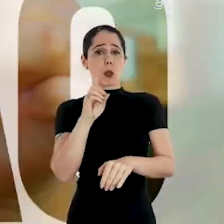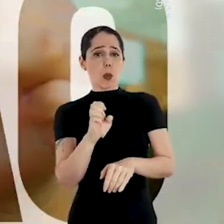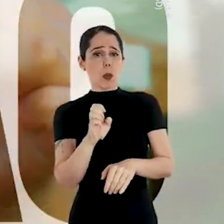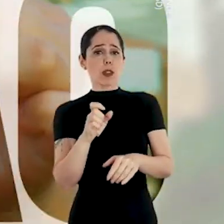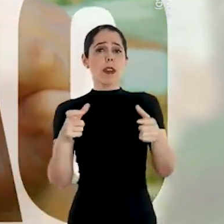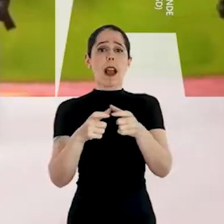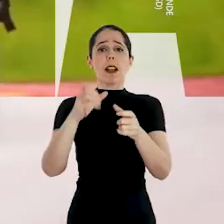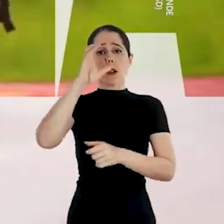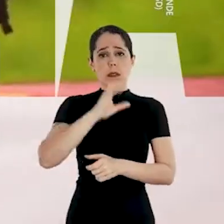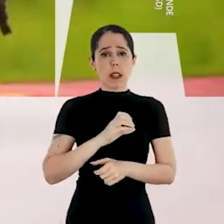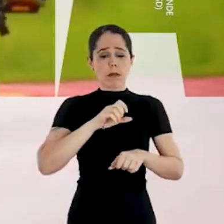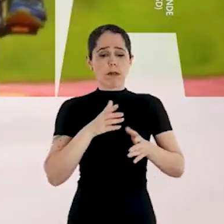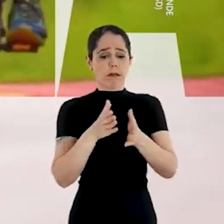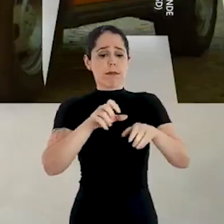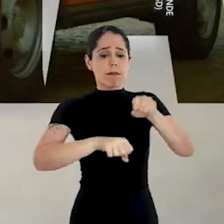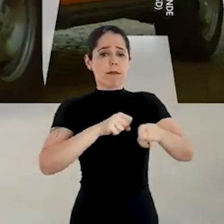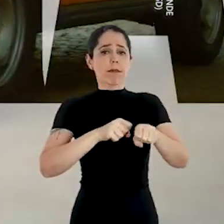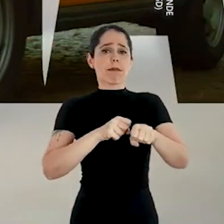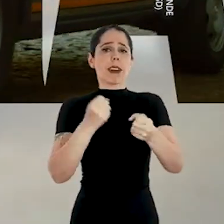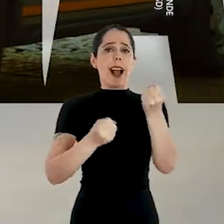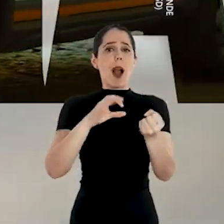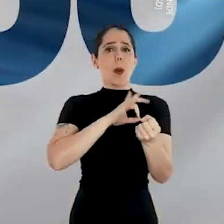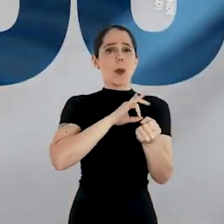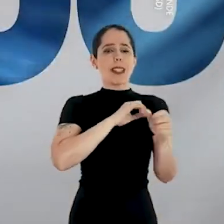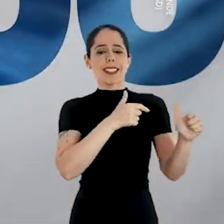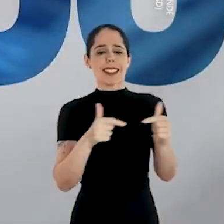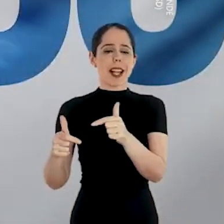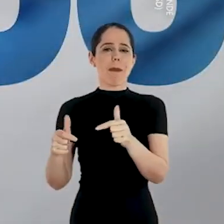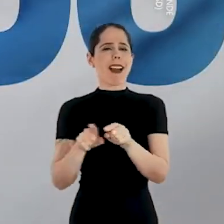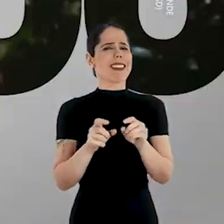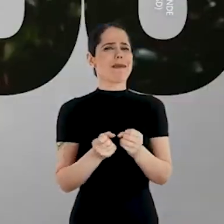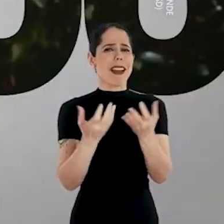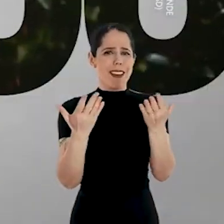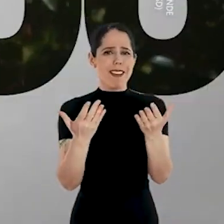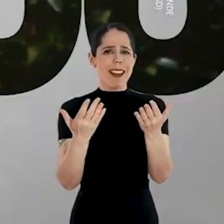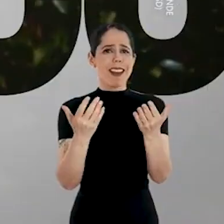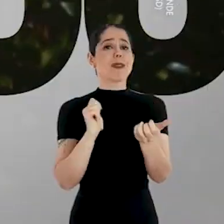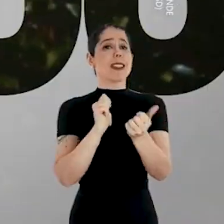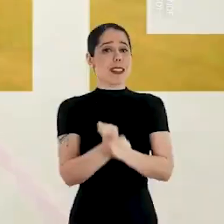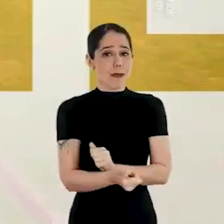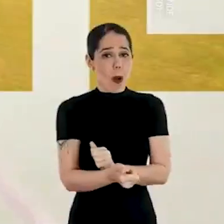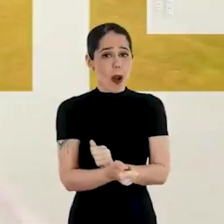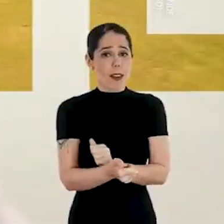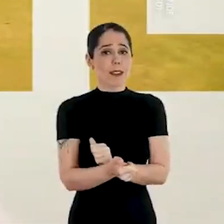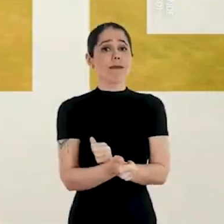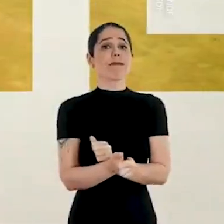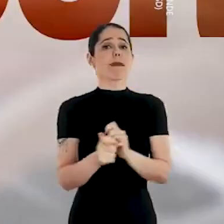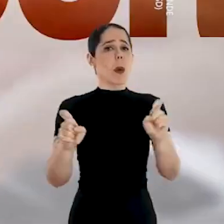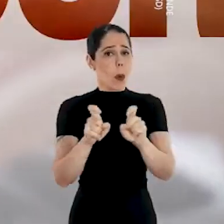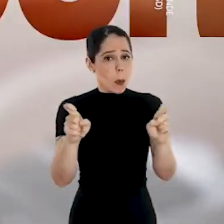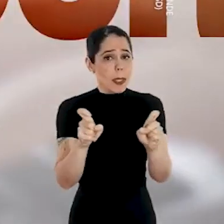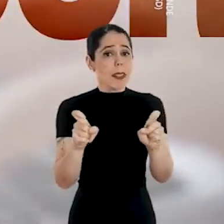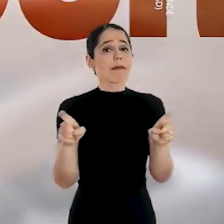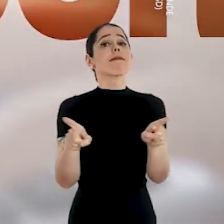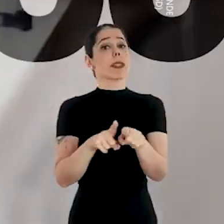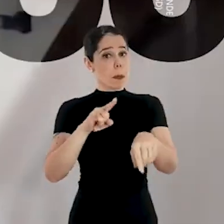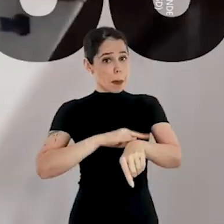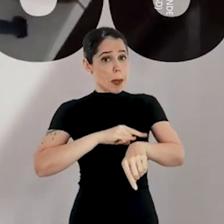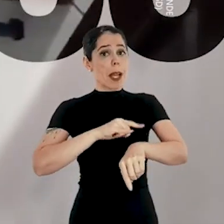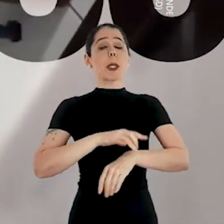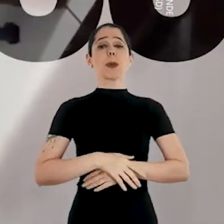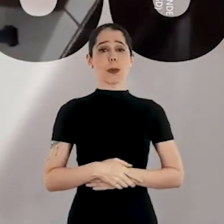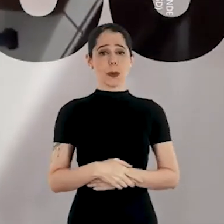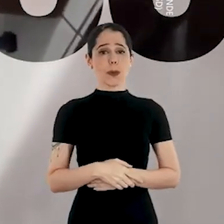cartão cidadão, ciclovia, viatura, emprego, eventos, esporte, computador